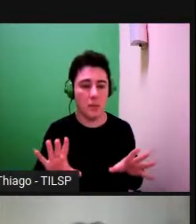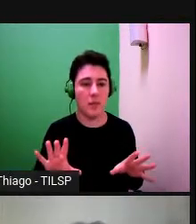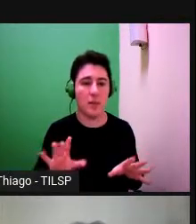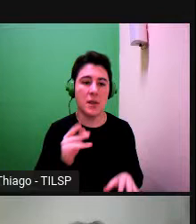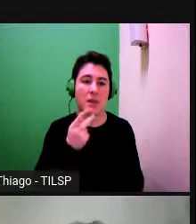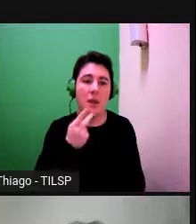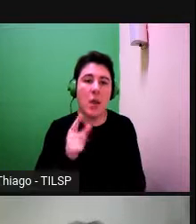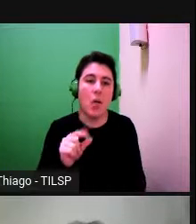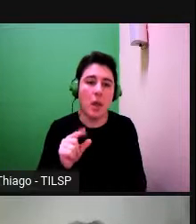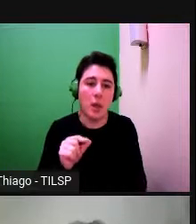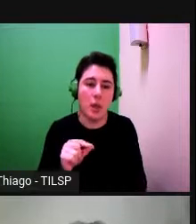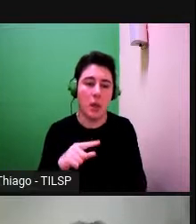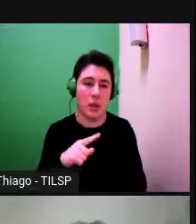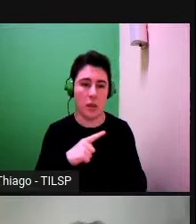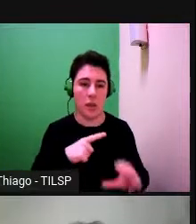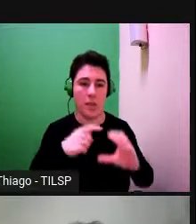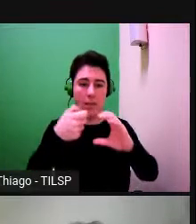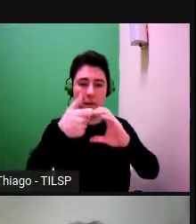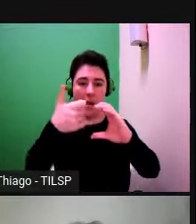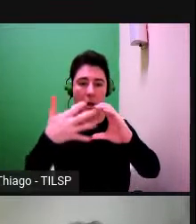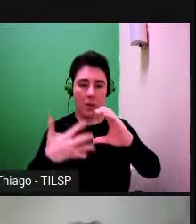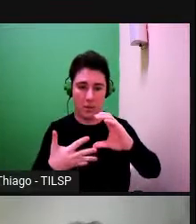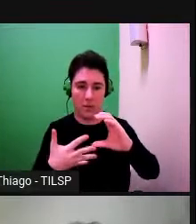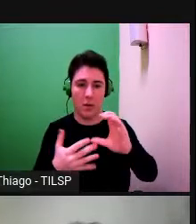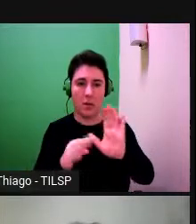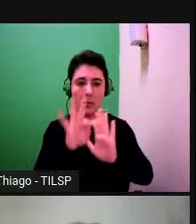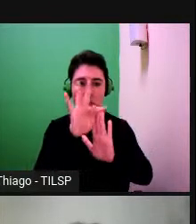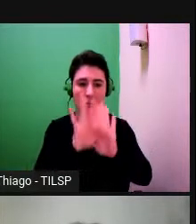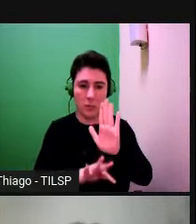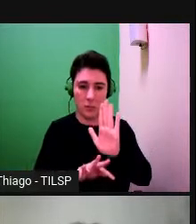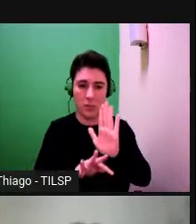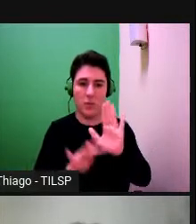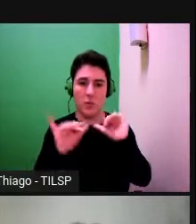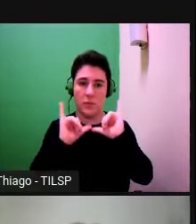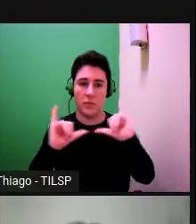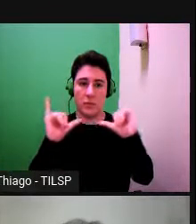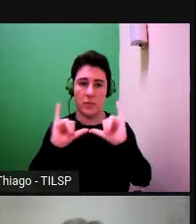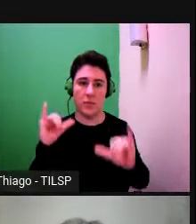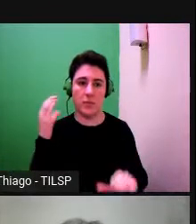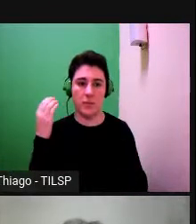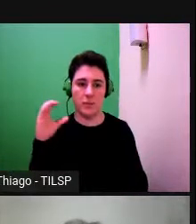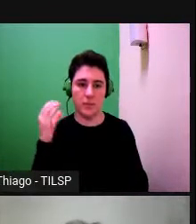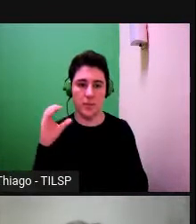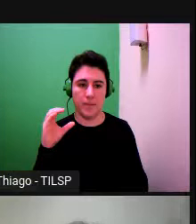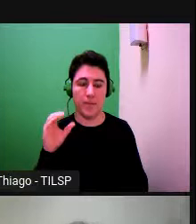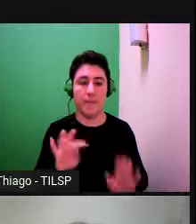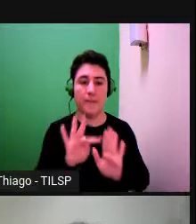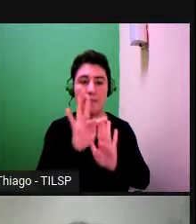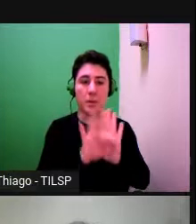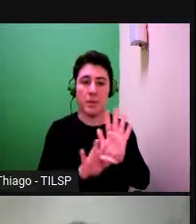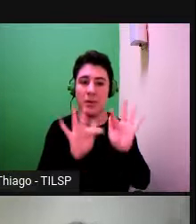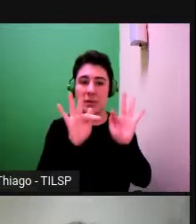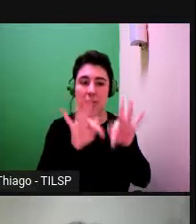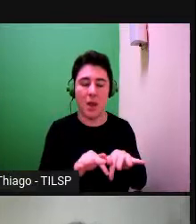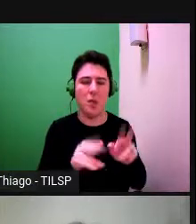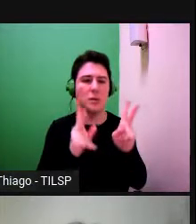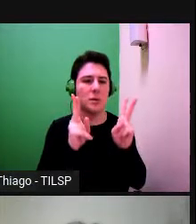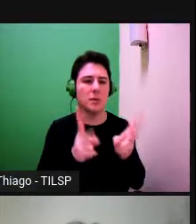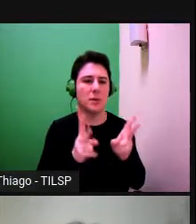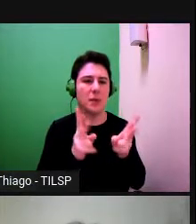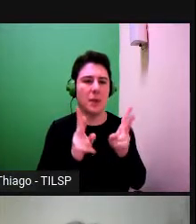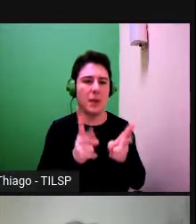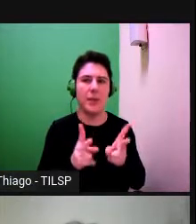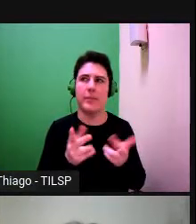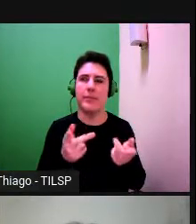há uma característica dos textos de divulgação científica o texto o texto final é sempre um texto que tem efeitos de